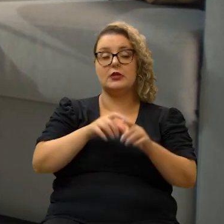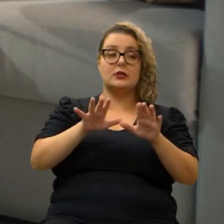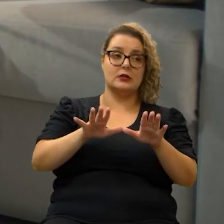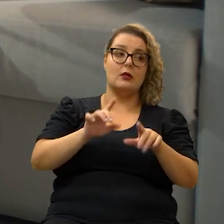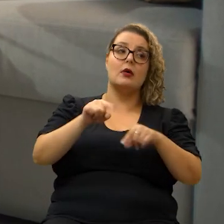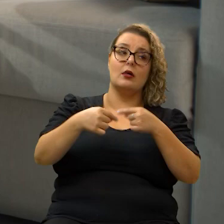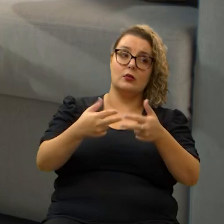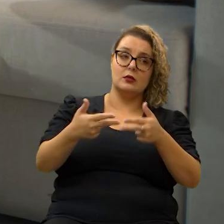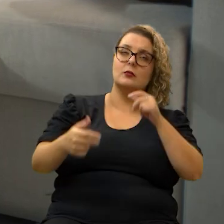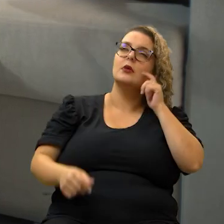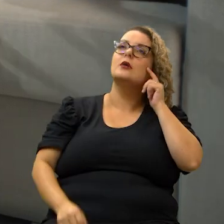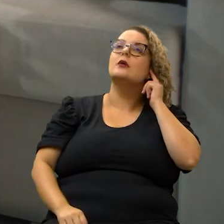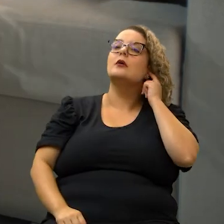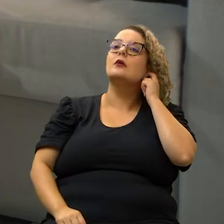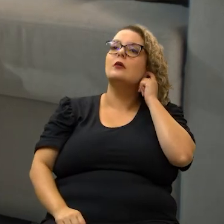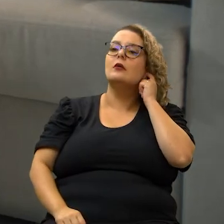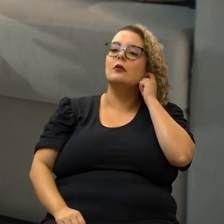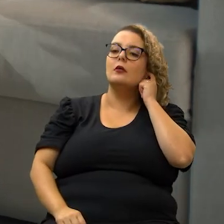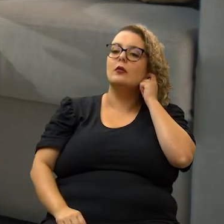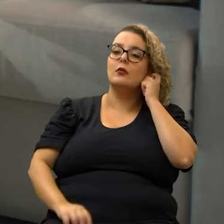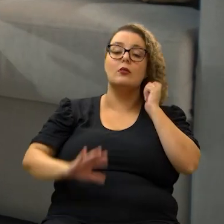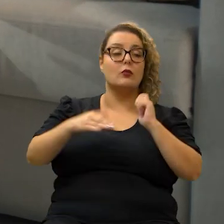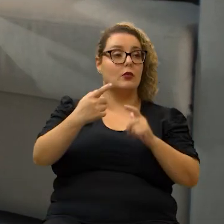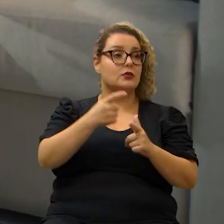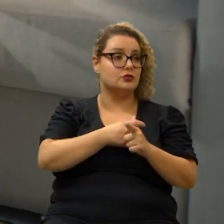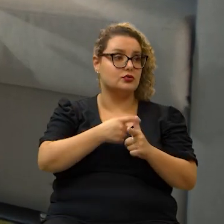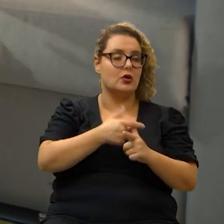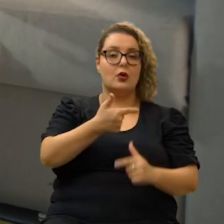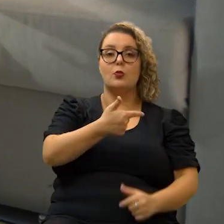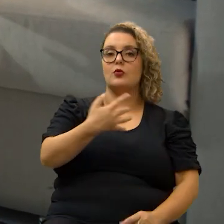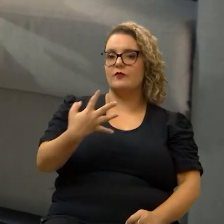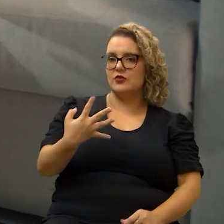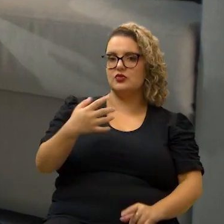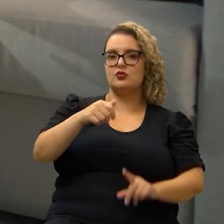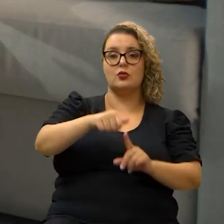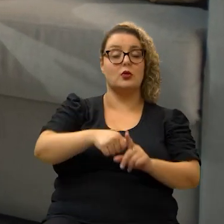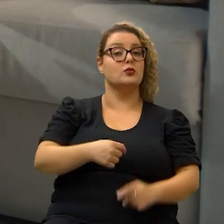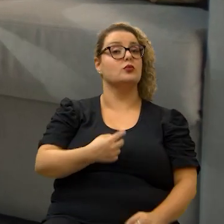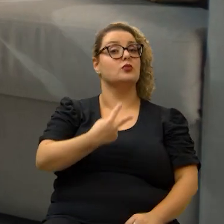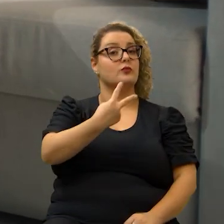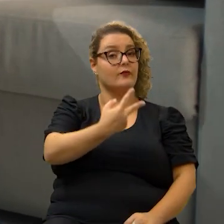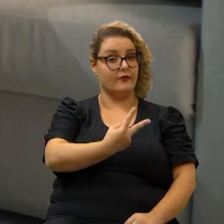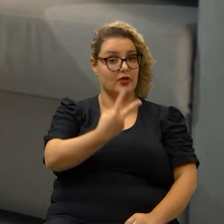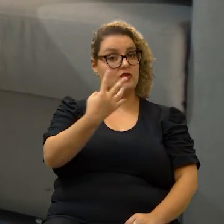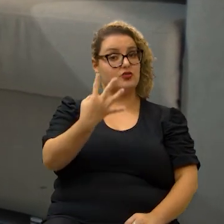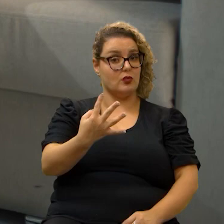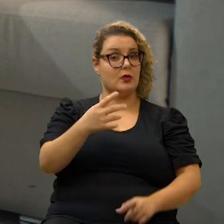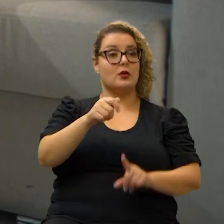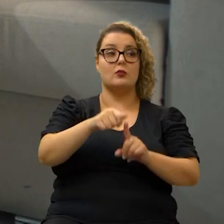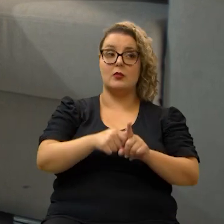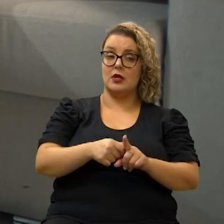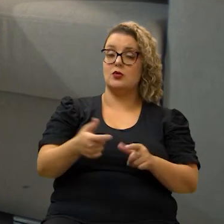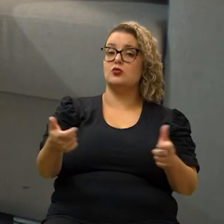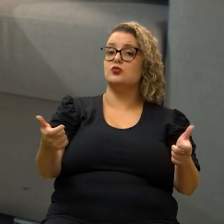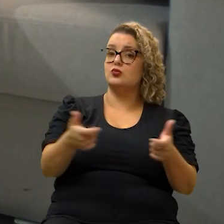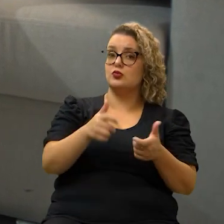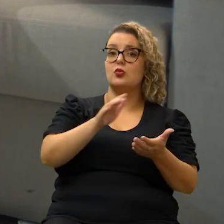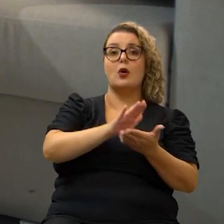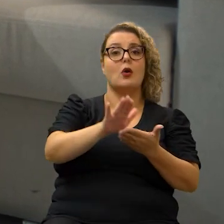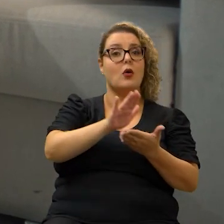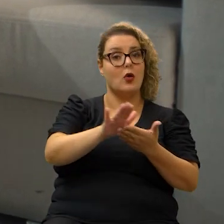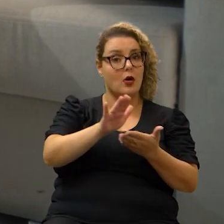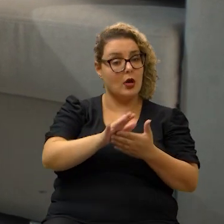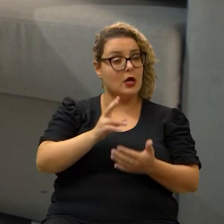ainda então essa é outra questão ao fazer dívida por exemplo por 24 meses durante 24 meses você vai ter que